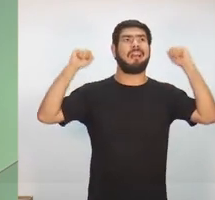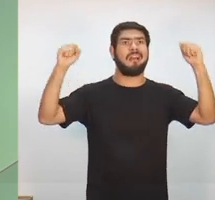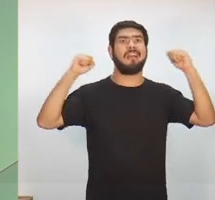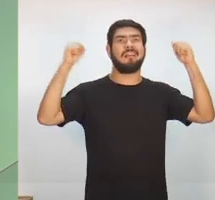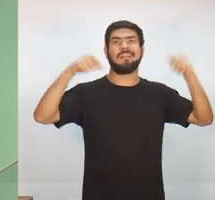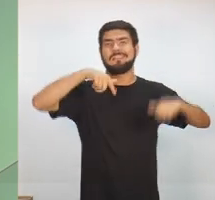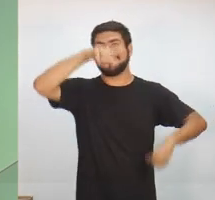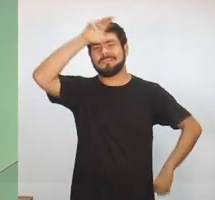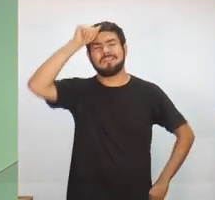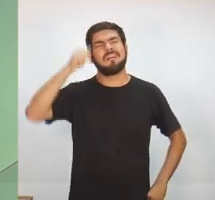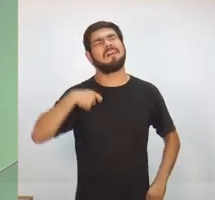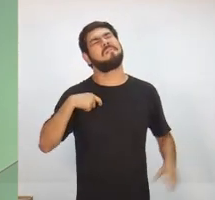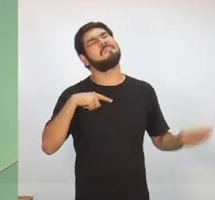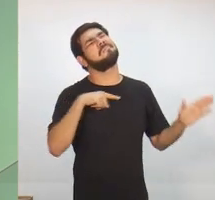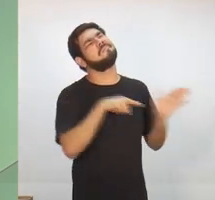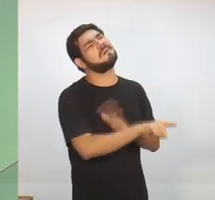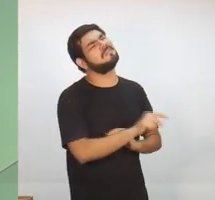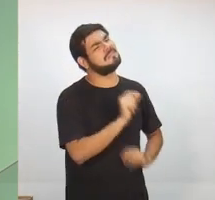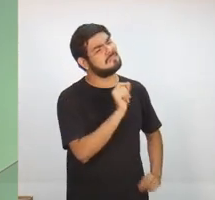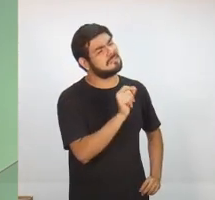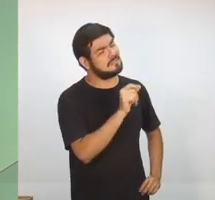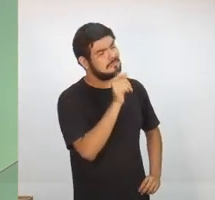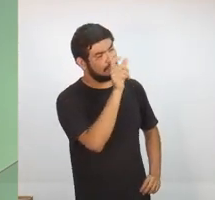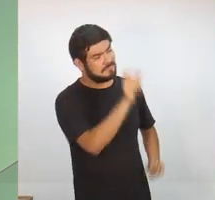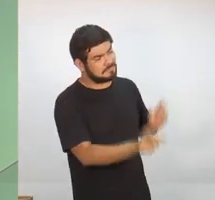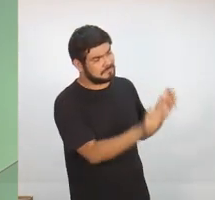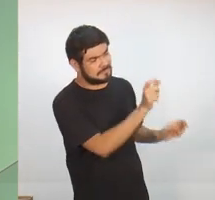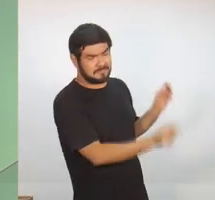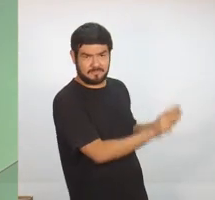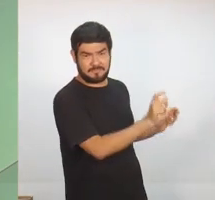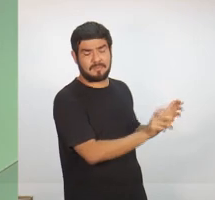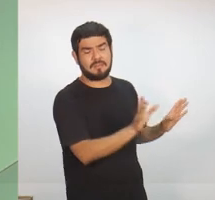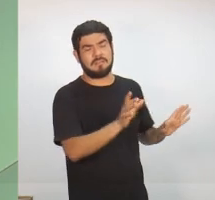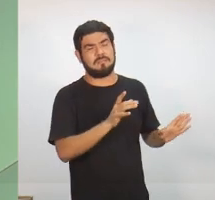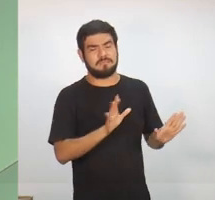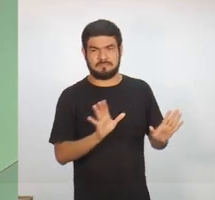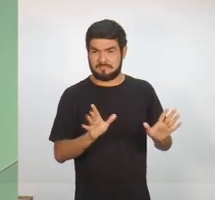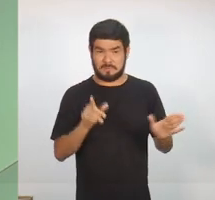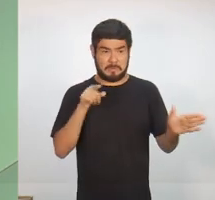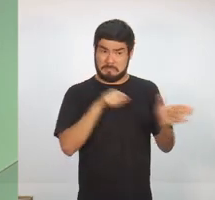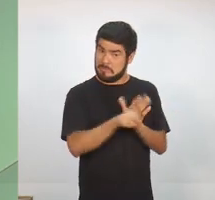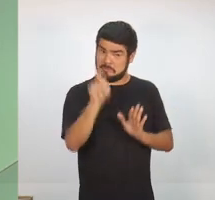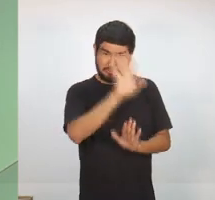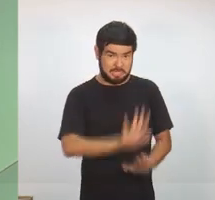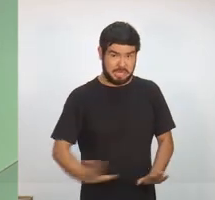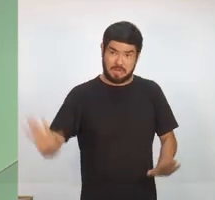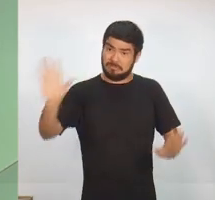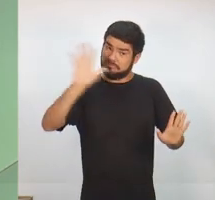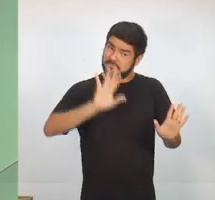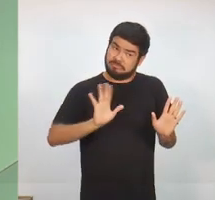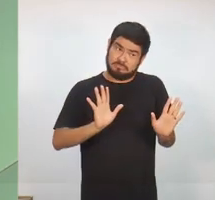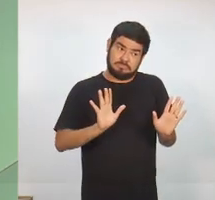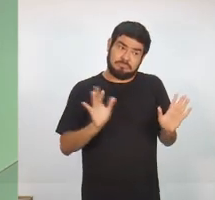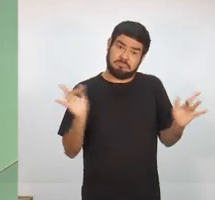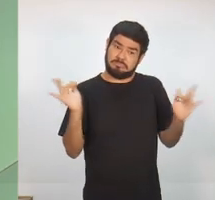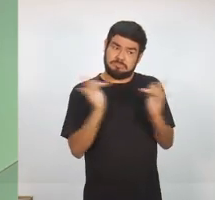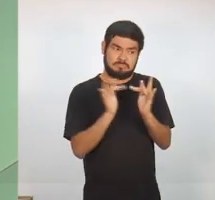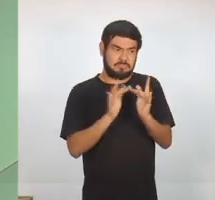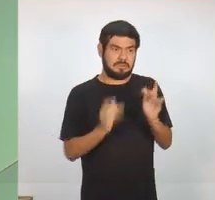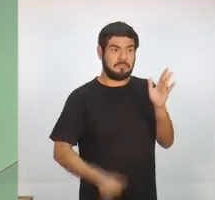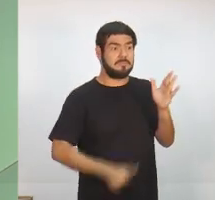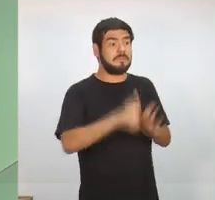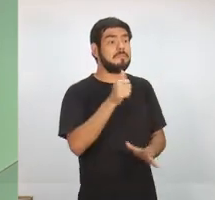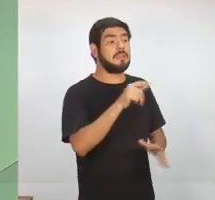E aí a pergunta é a seguinte para os candidatos. E eu vou dizer para vocês qual foi o primeiro candidato de acordo com a ordem de